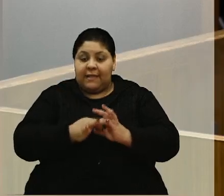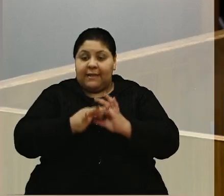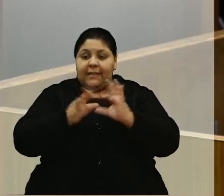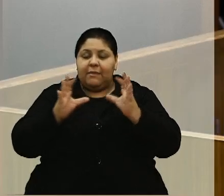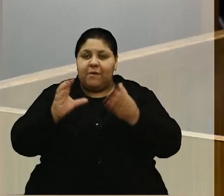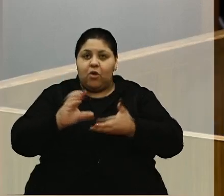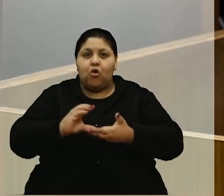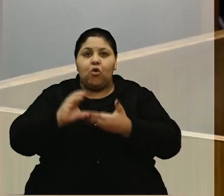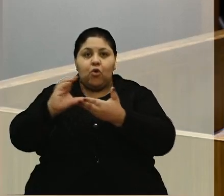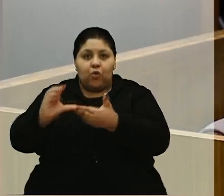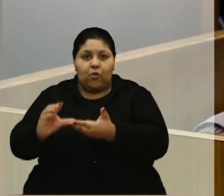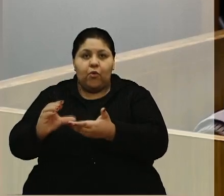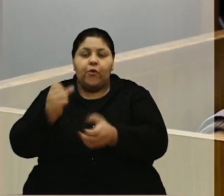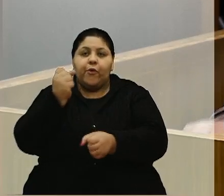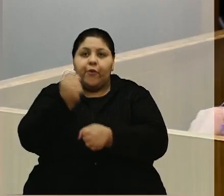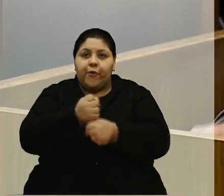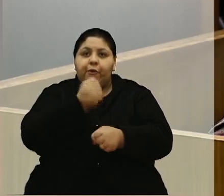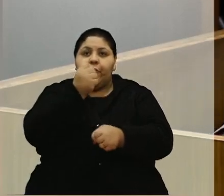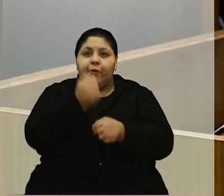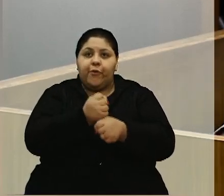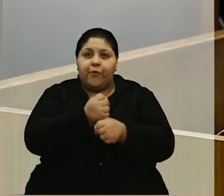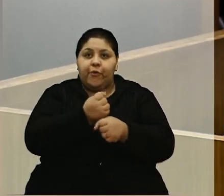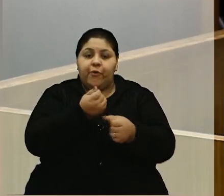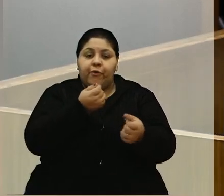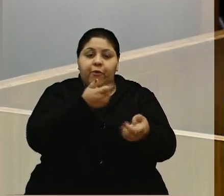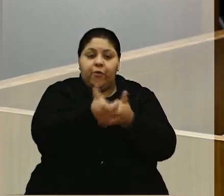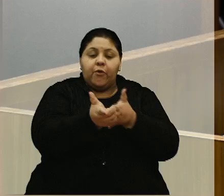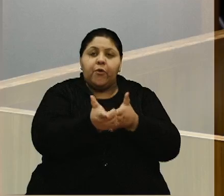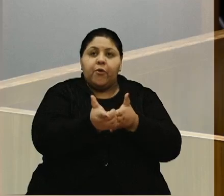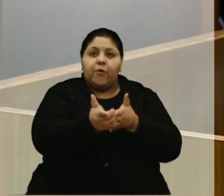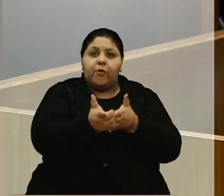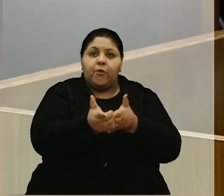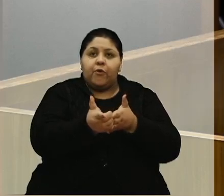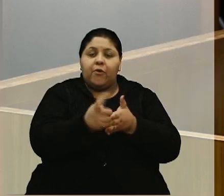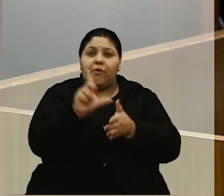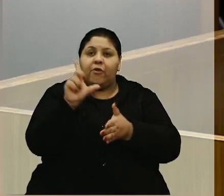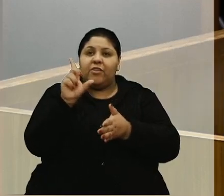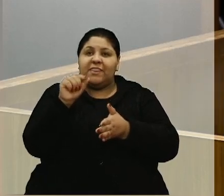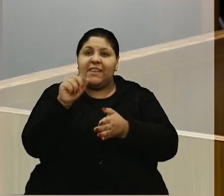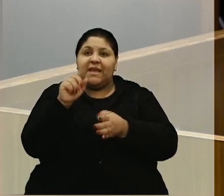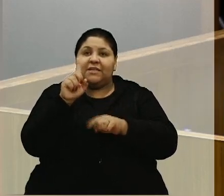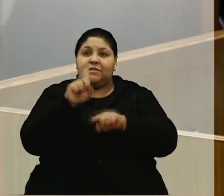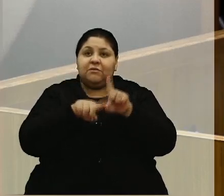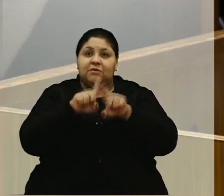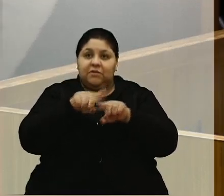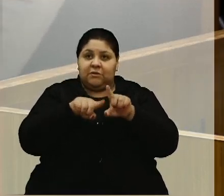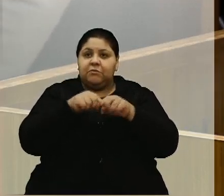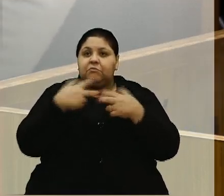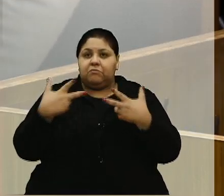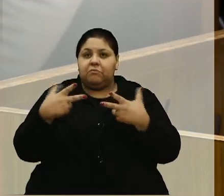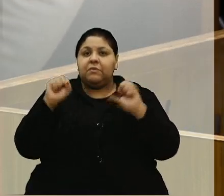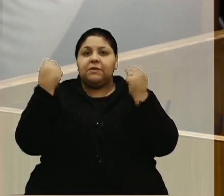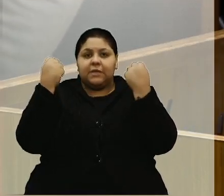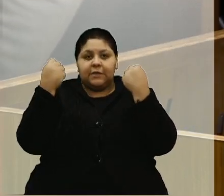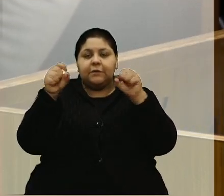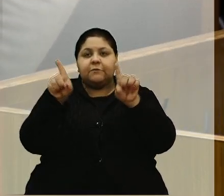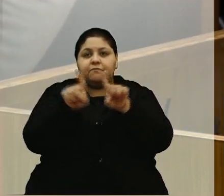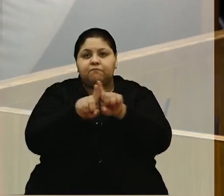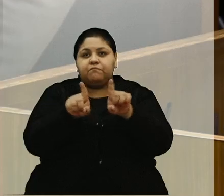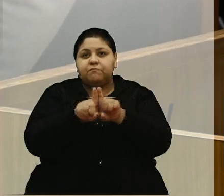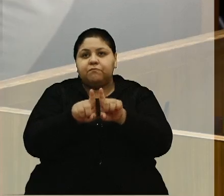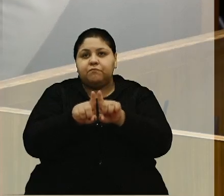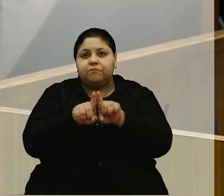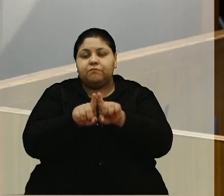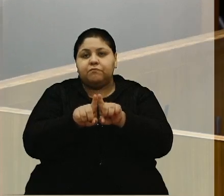para a construção, para a compra dos aparelhos, os 10 aparelhos desta academia. Também, através do nosso